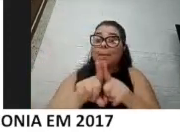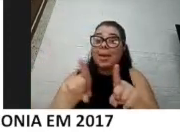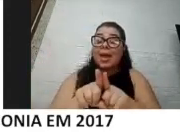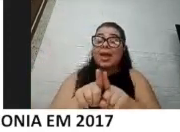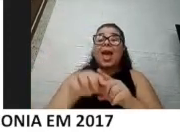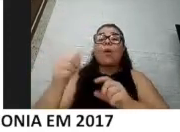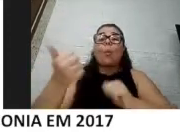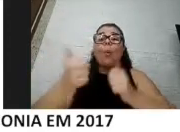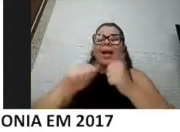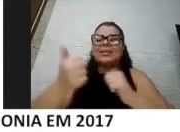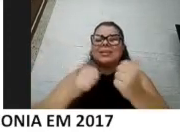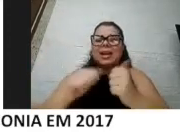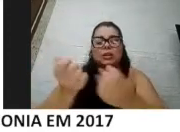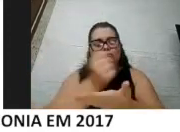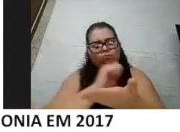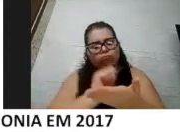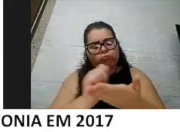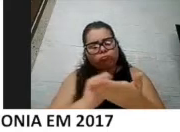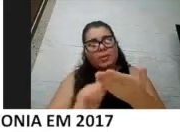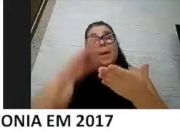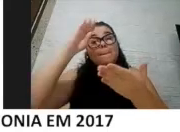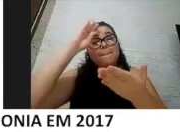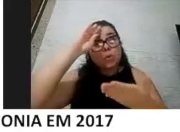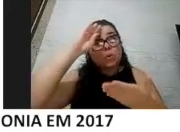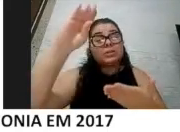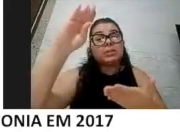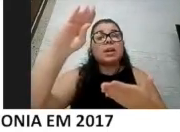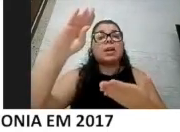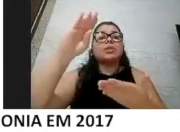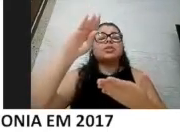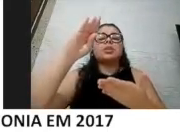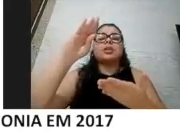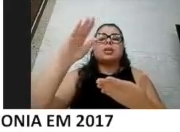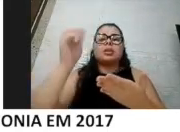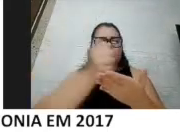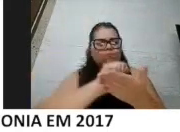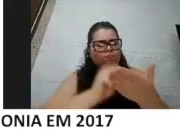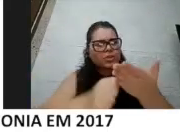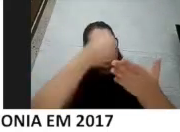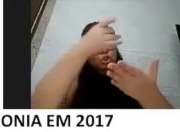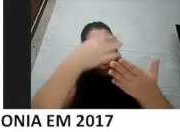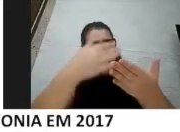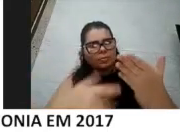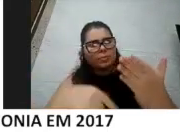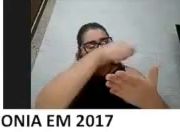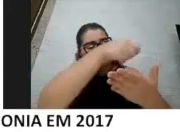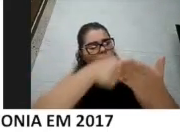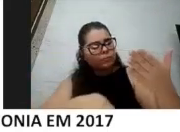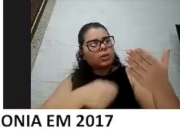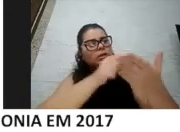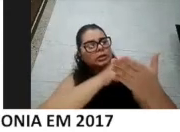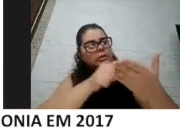Então, quando alguém é internado é importante que seja colocado lá naquela ficha se tem